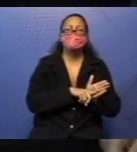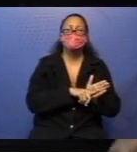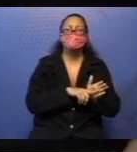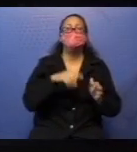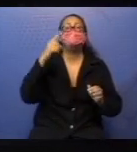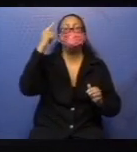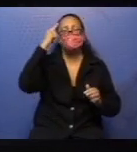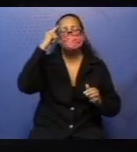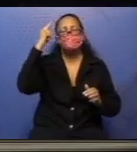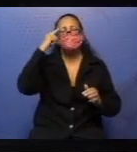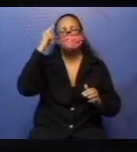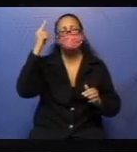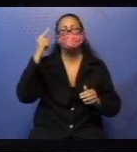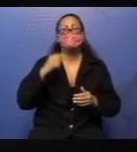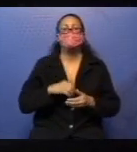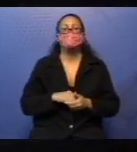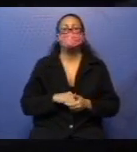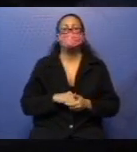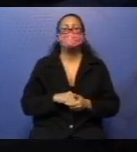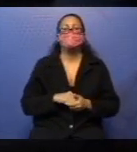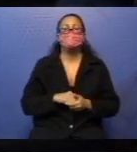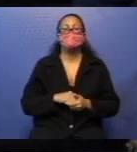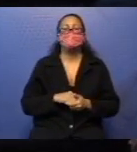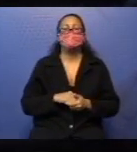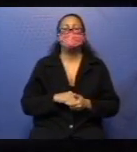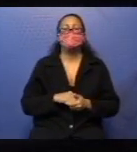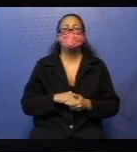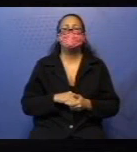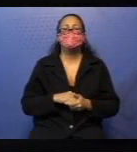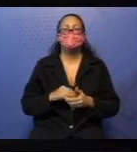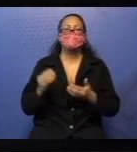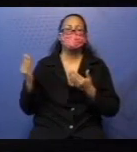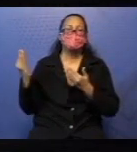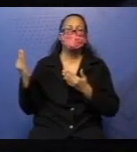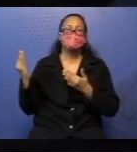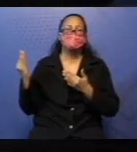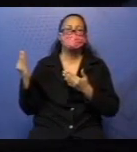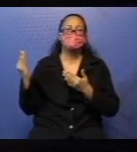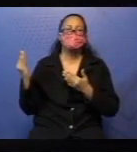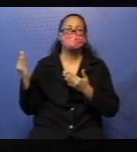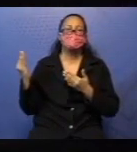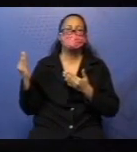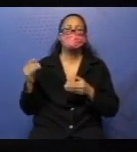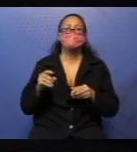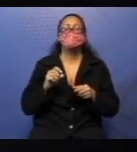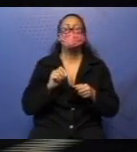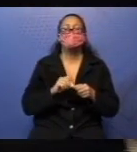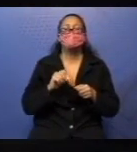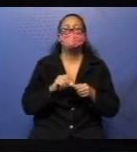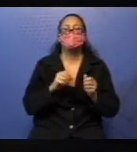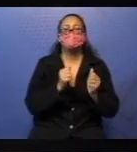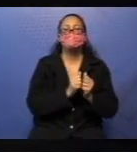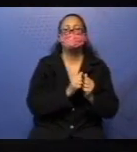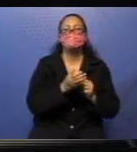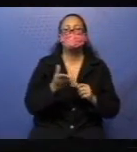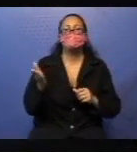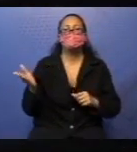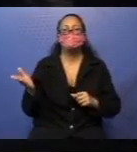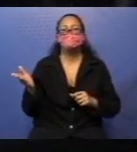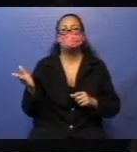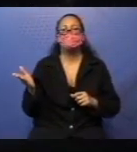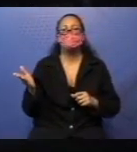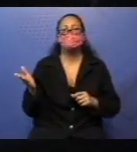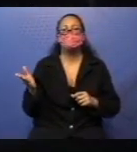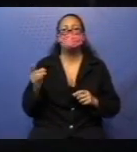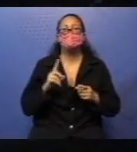pensar. Essa aqui, eu resolvi fazer junto com vocês, porque